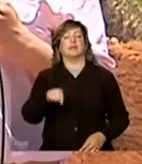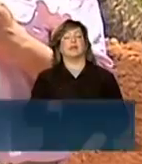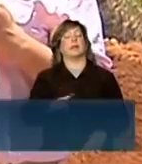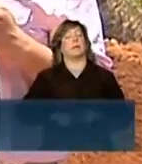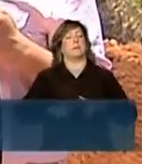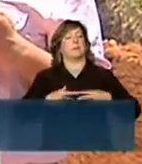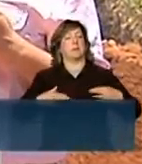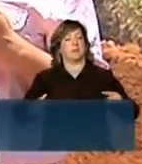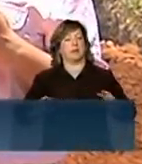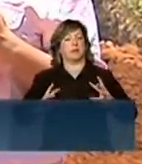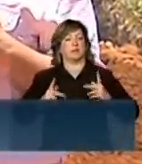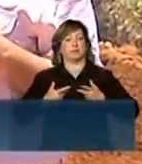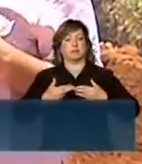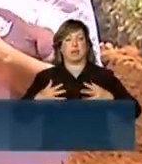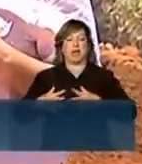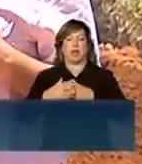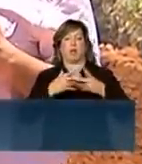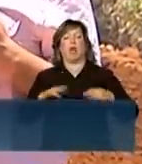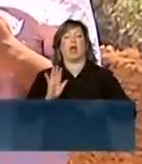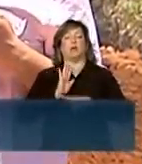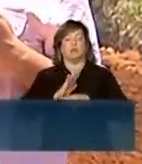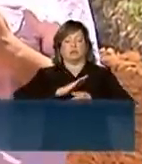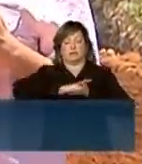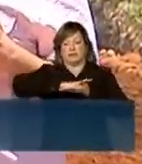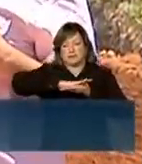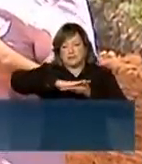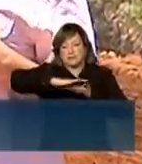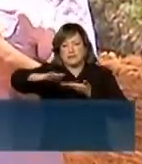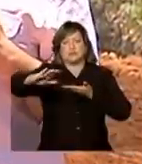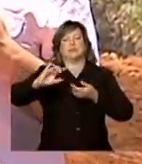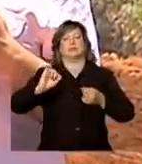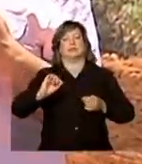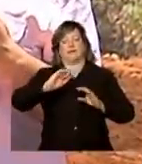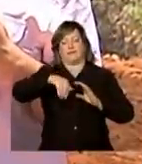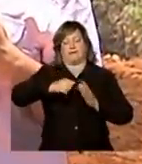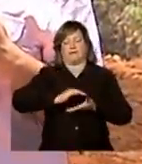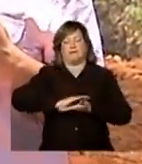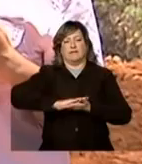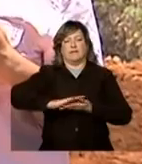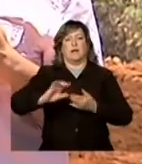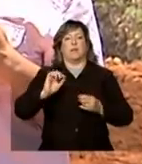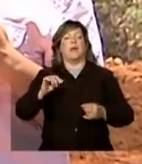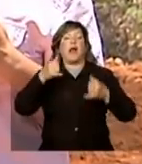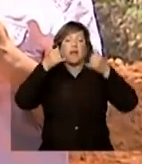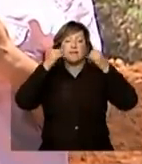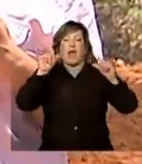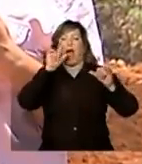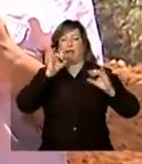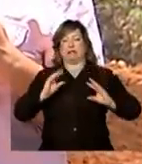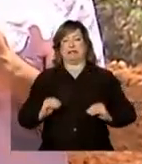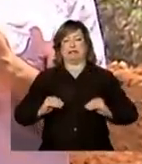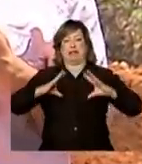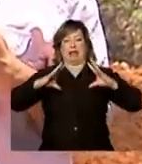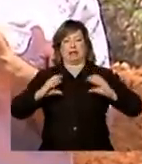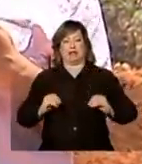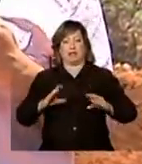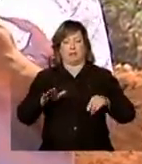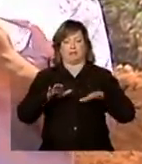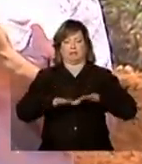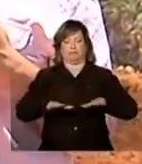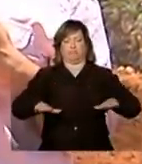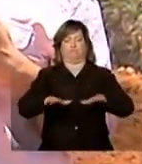como essa que fazem o trabalho de nivelamento do solo, cavam valas para evitar o acúmulo da água e compactam o chão.